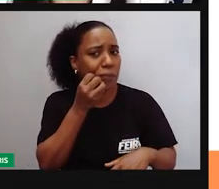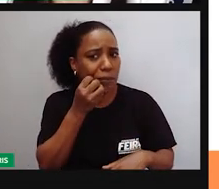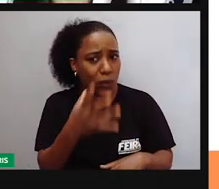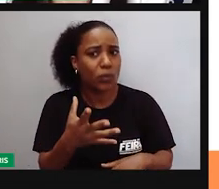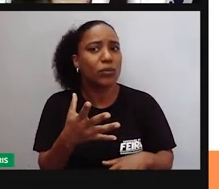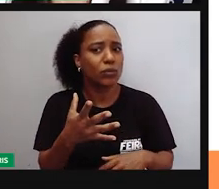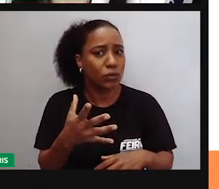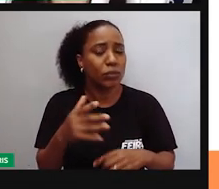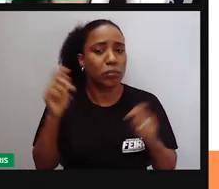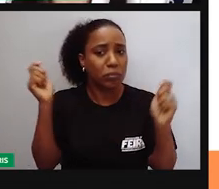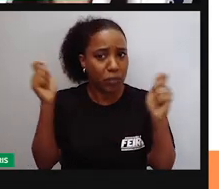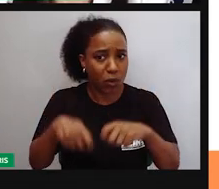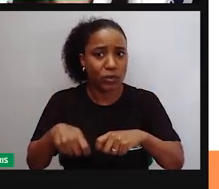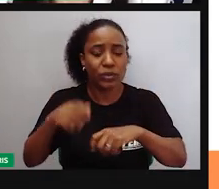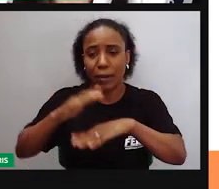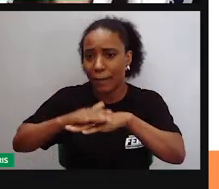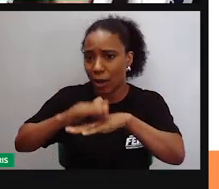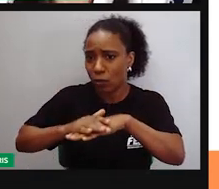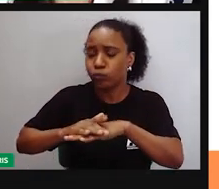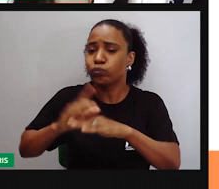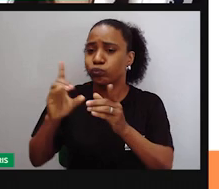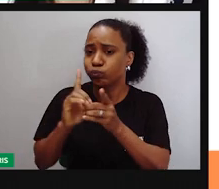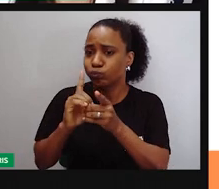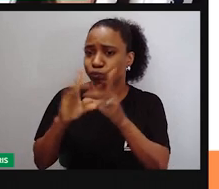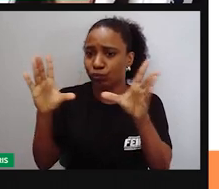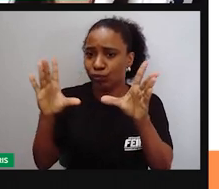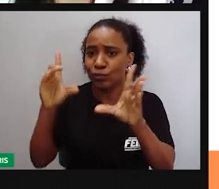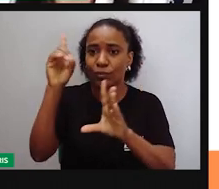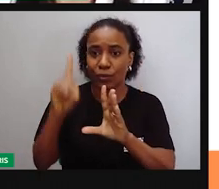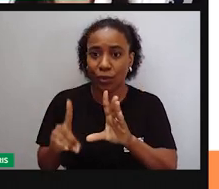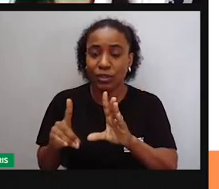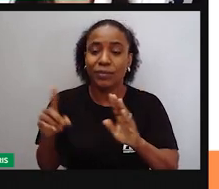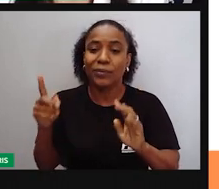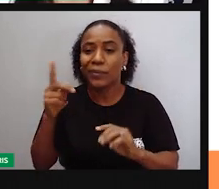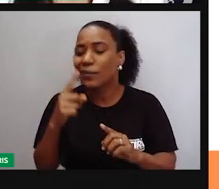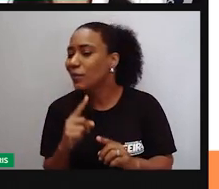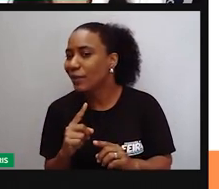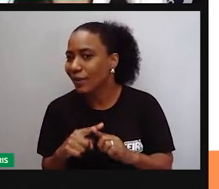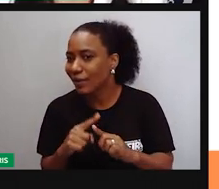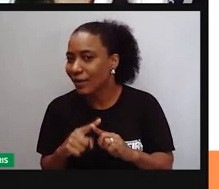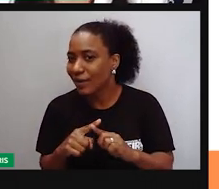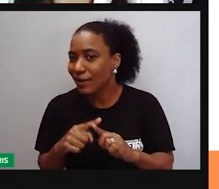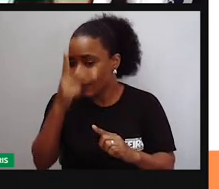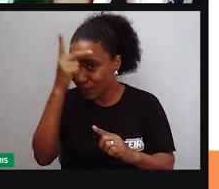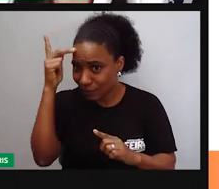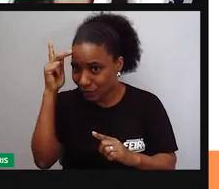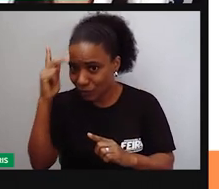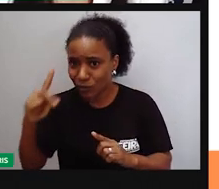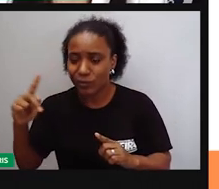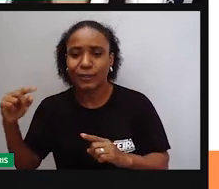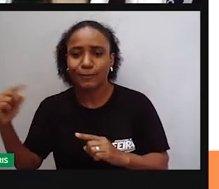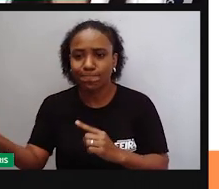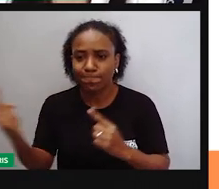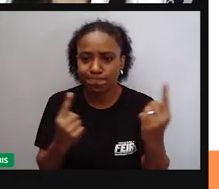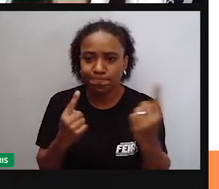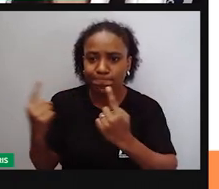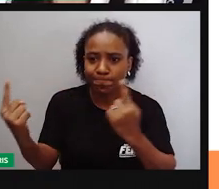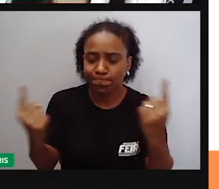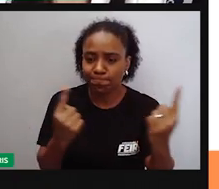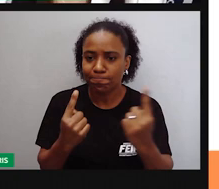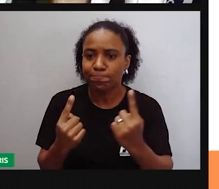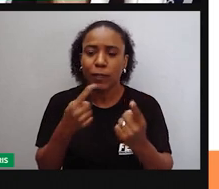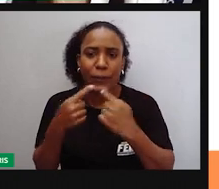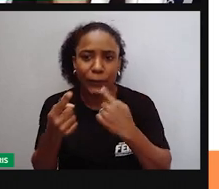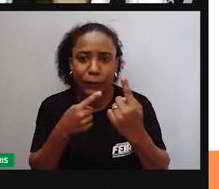democracia. Muitas vezes as pessoas serem ouvidas, né? Em relação às suas necessidades e às suas opiniões de forma